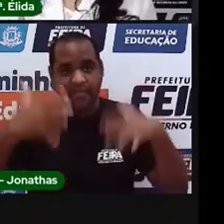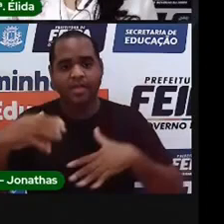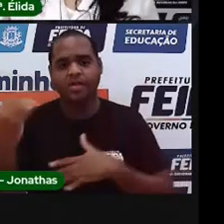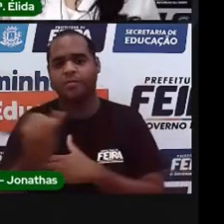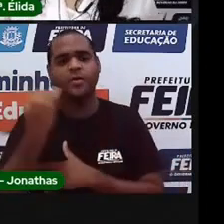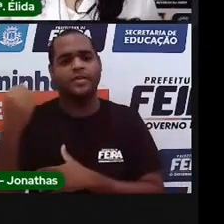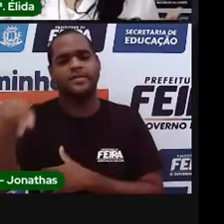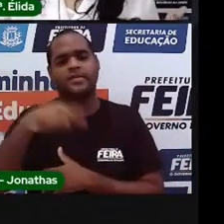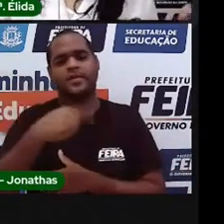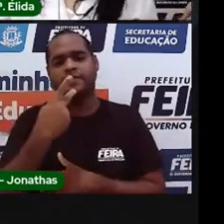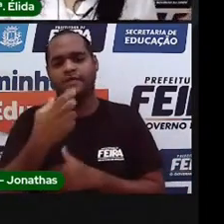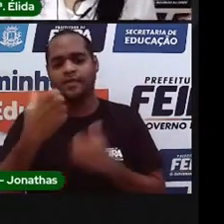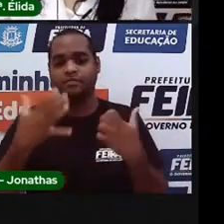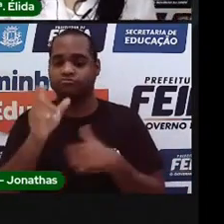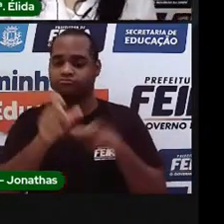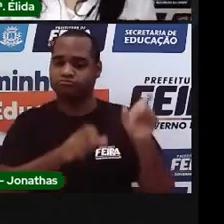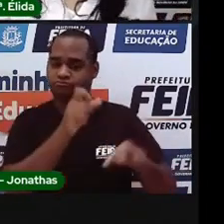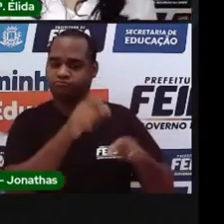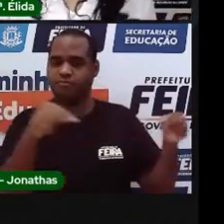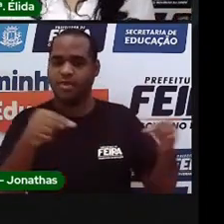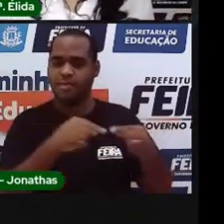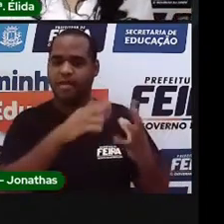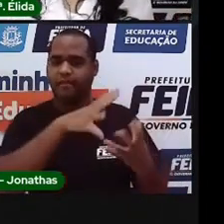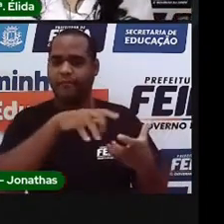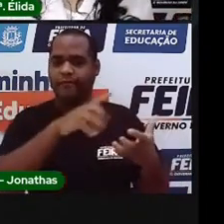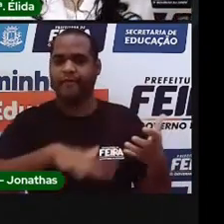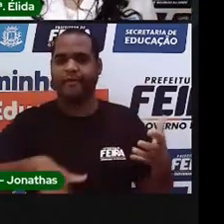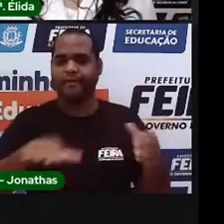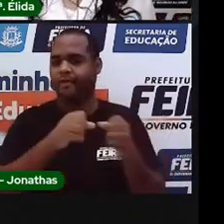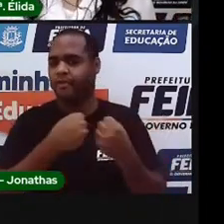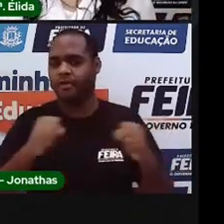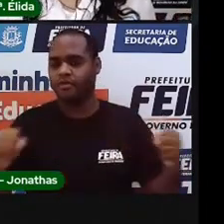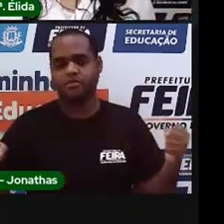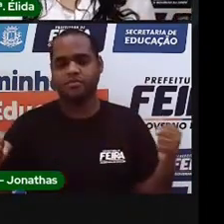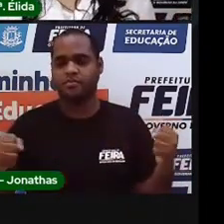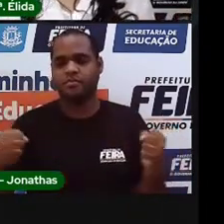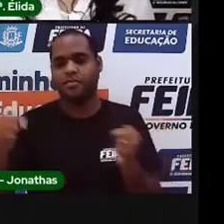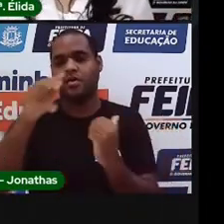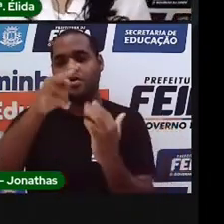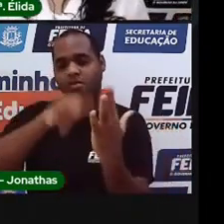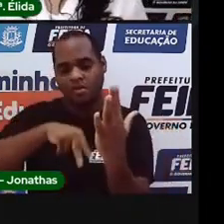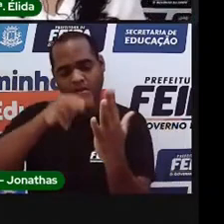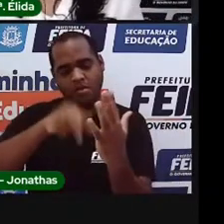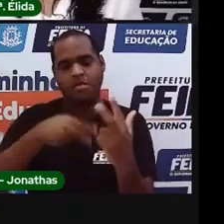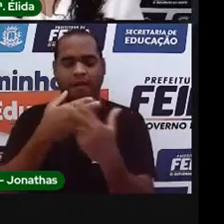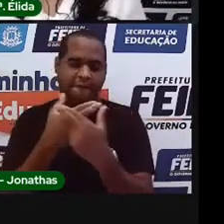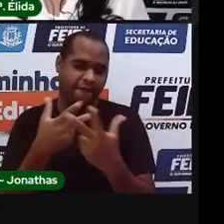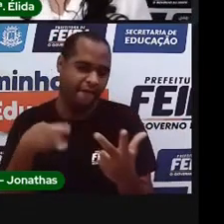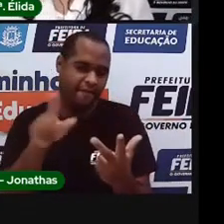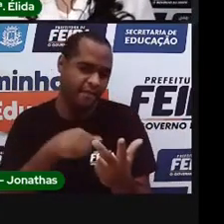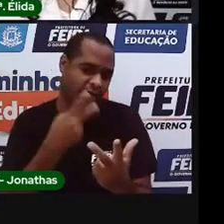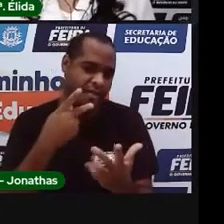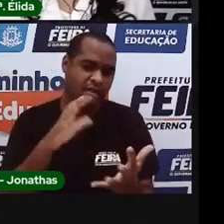fazer cidadãos desse mundo enorme. É na leitura e é através da leitura